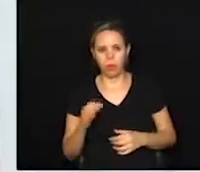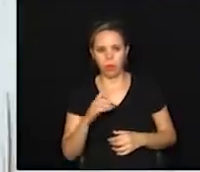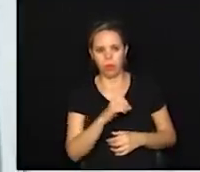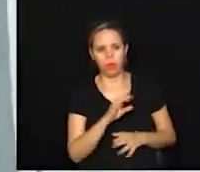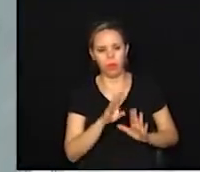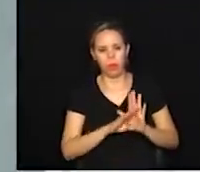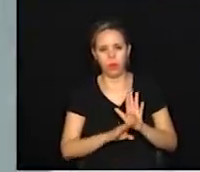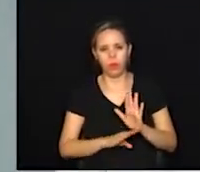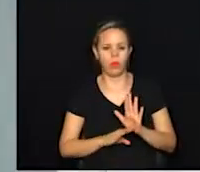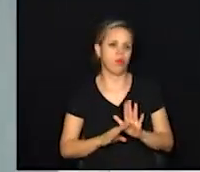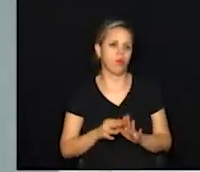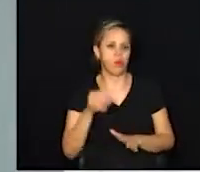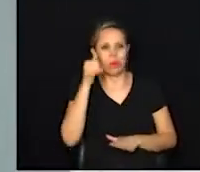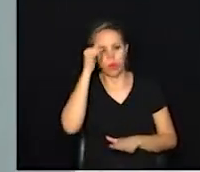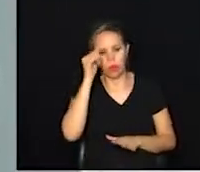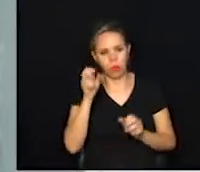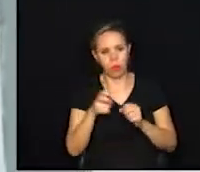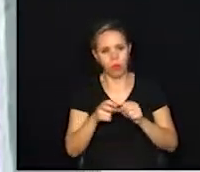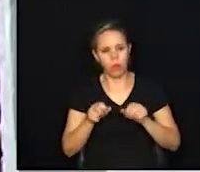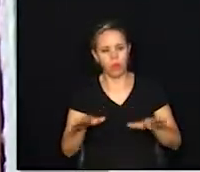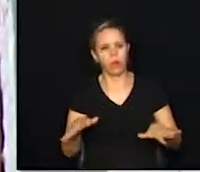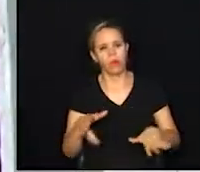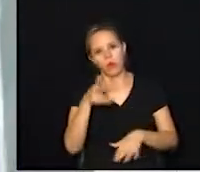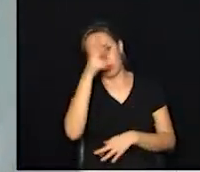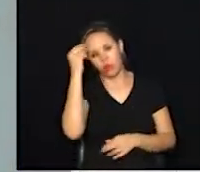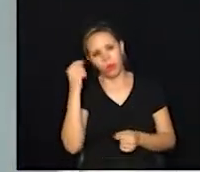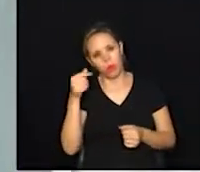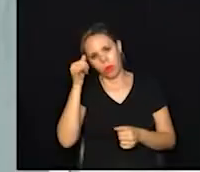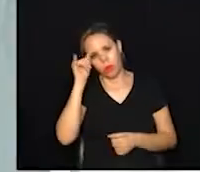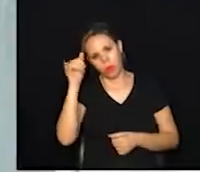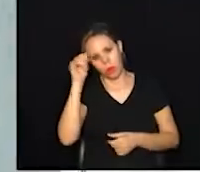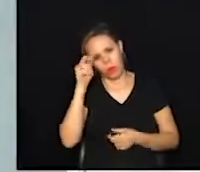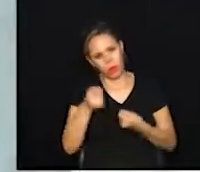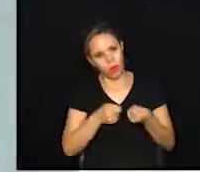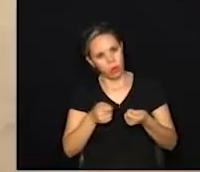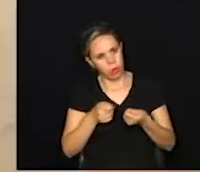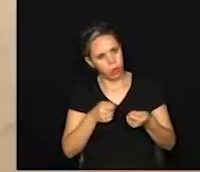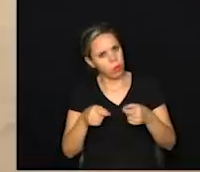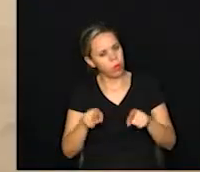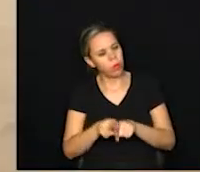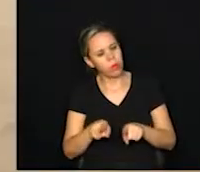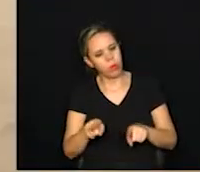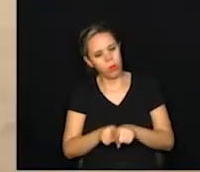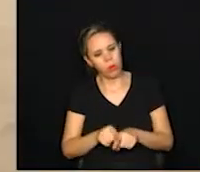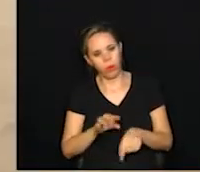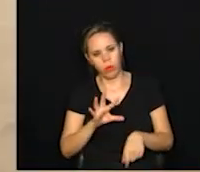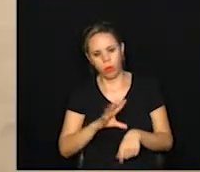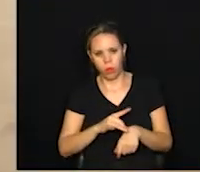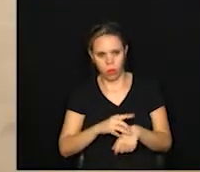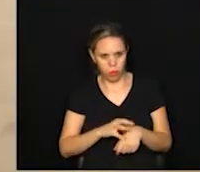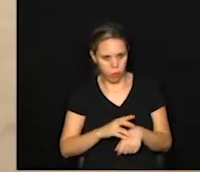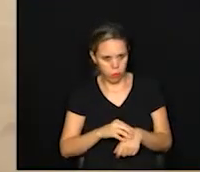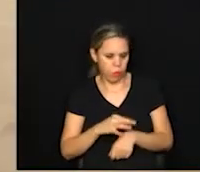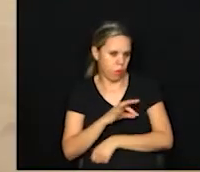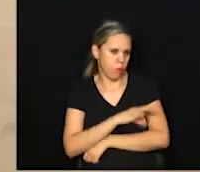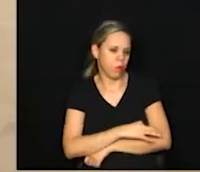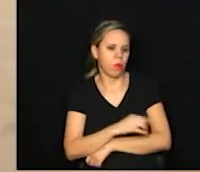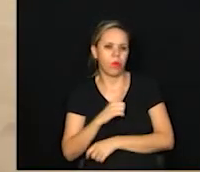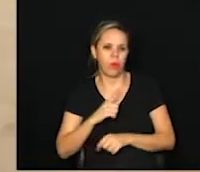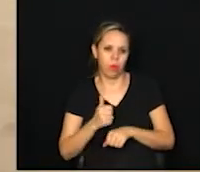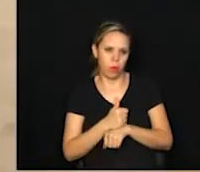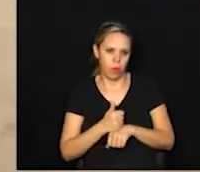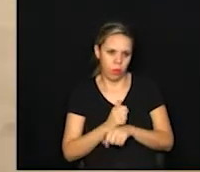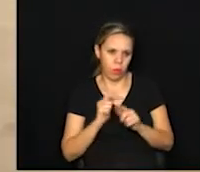de arboviroses, a prefeitura atua para prevenir e controlar a doença. A prefeitura tem equipes, tá? Então, que estão